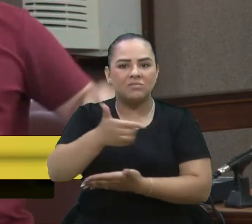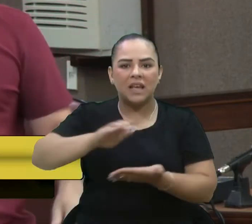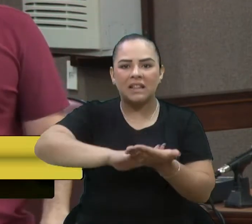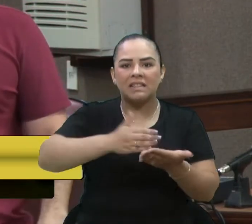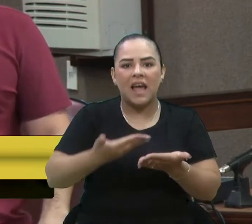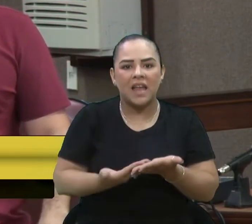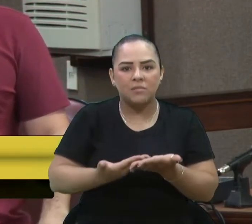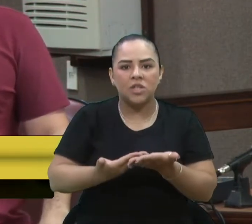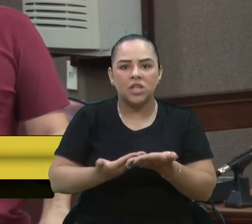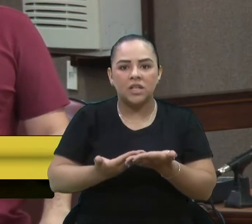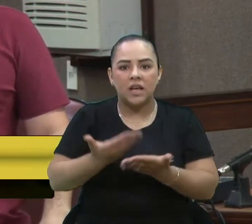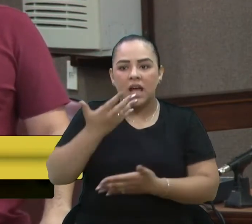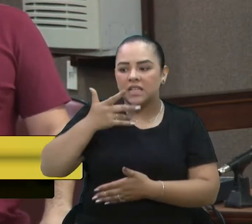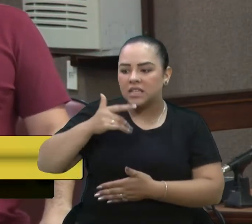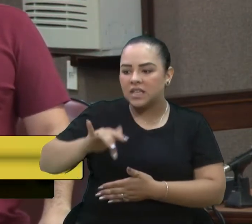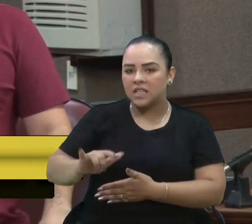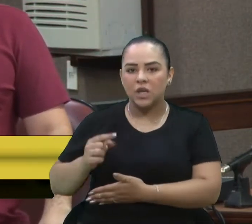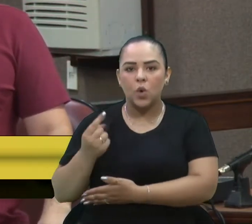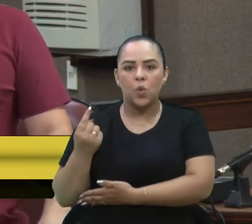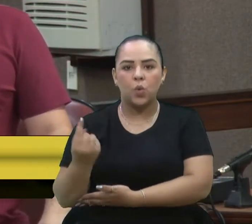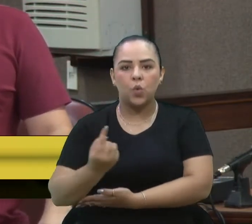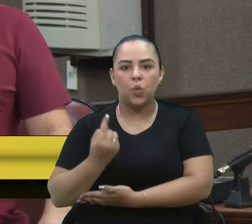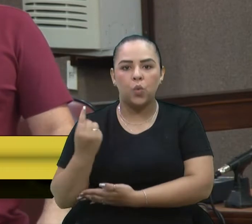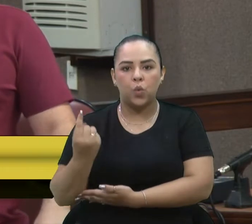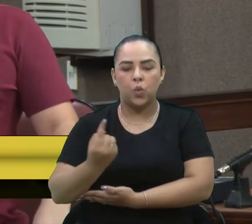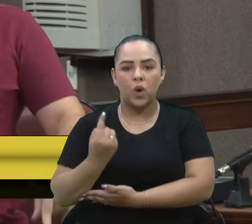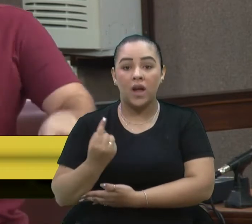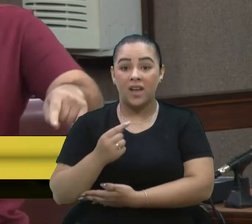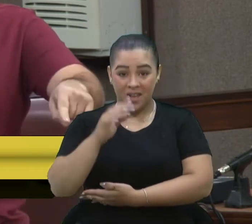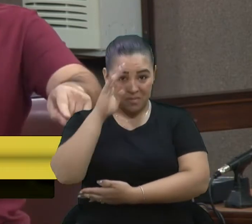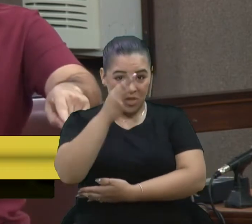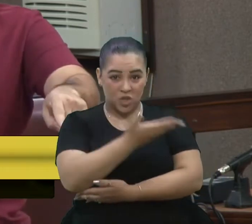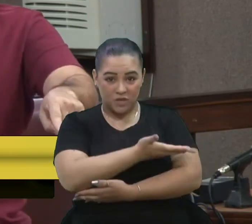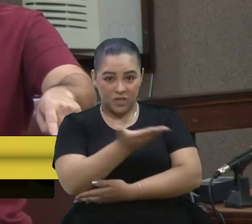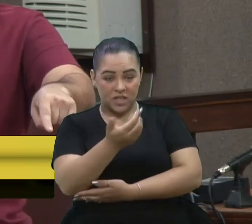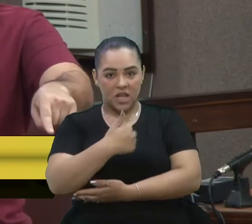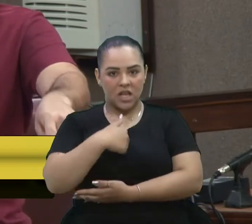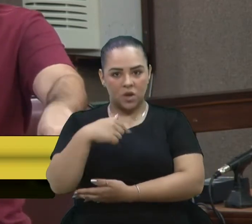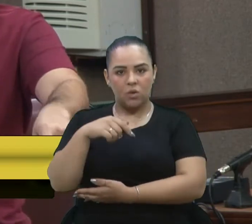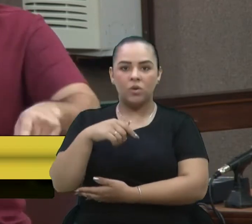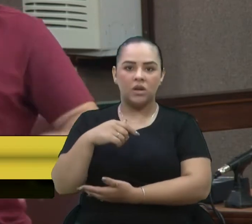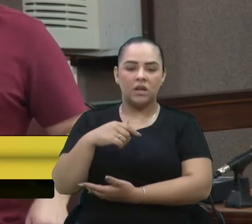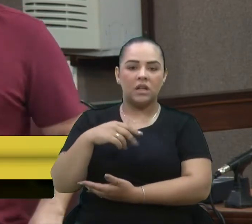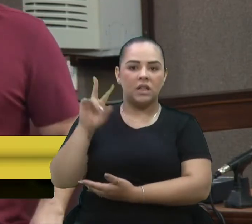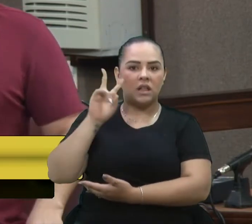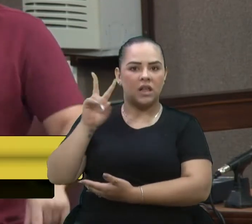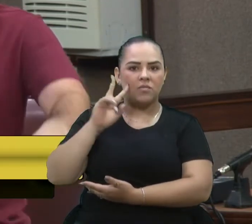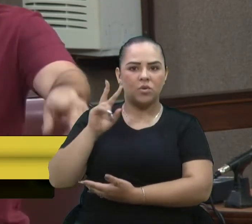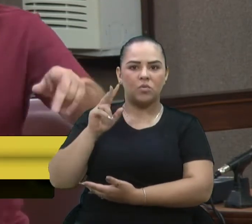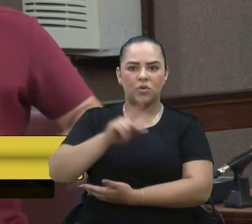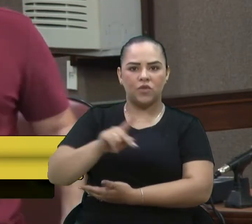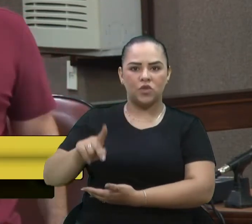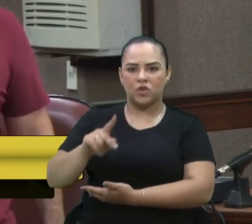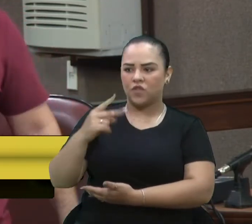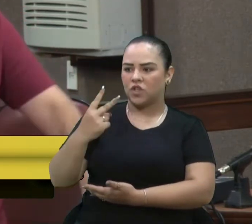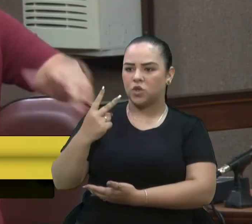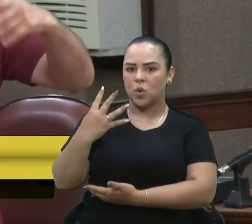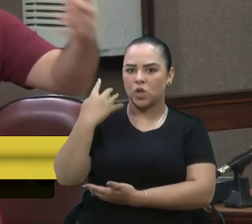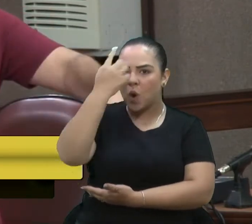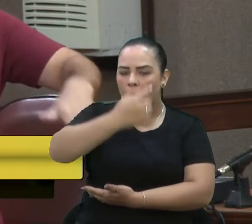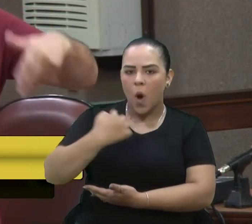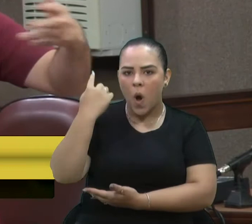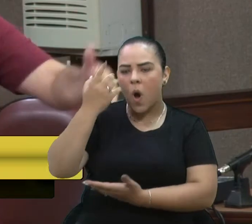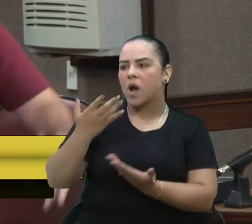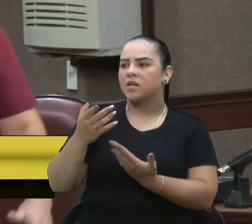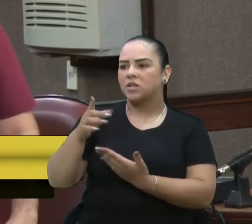excluídas do seu ambiente escolar. Imagina vocês, eu que professora ficava em cima de mim 24 horas particular